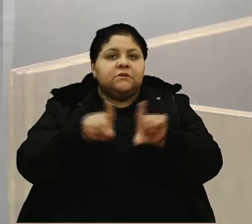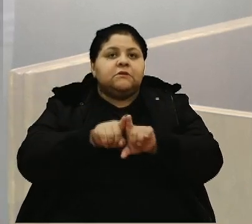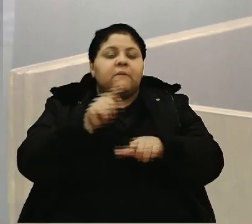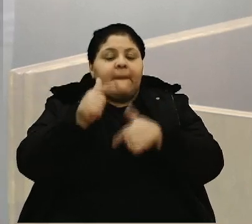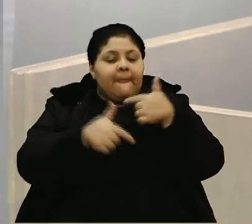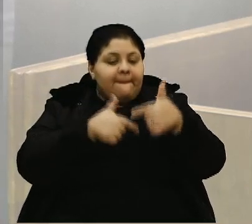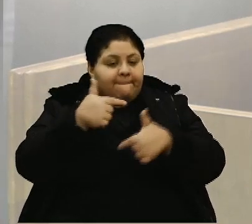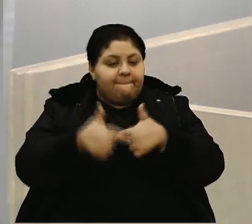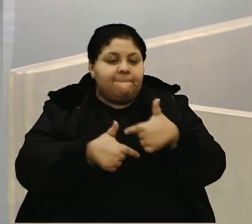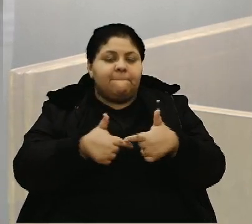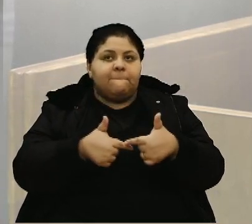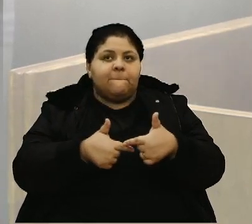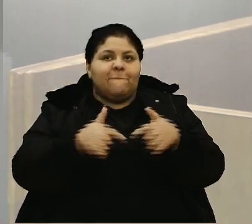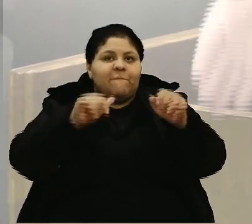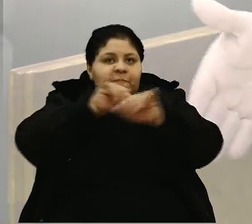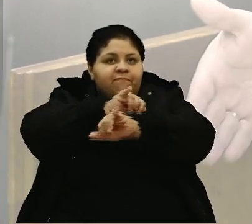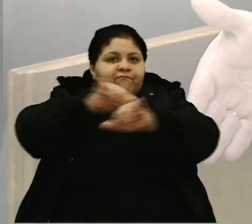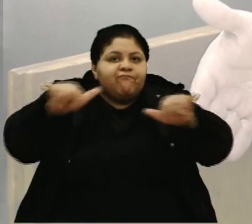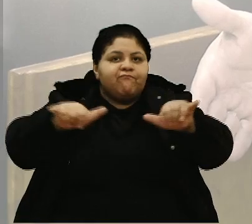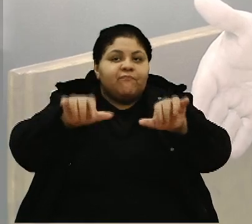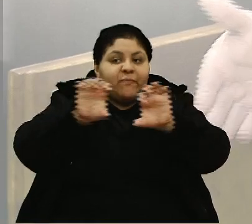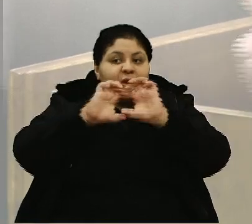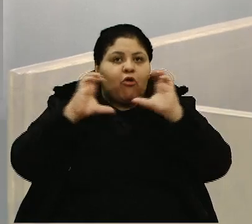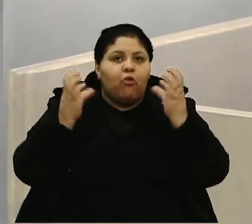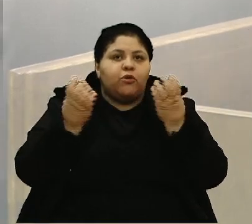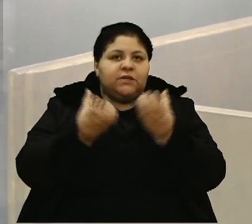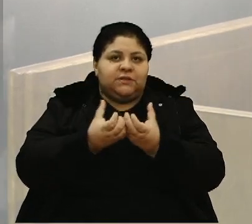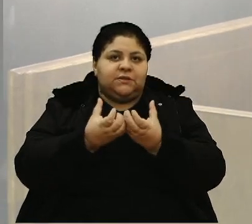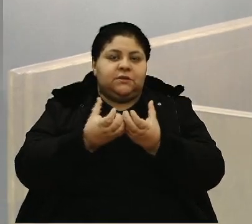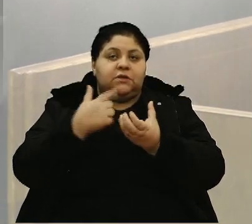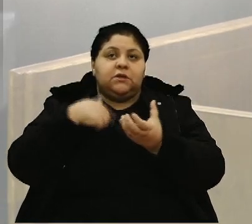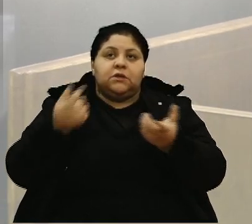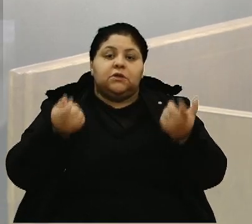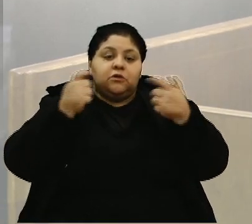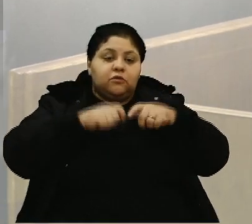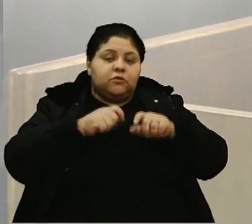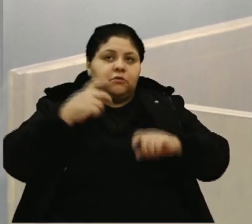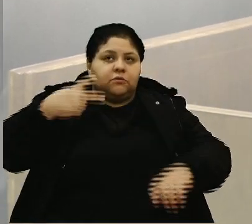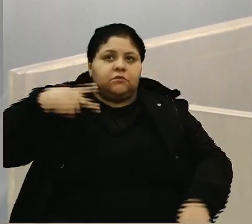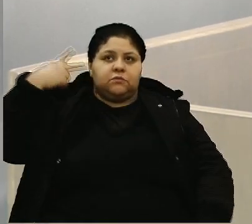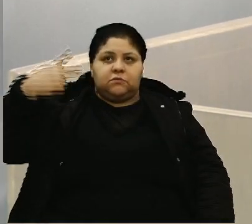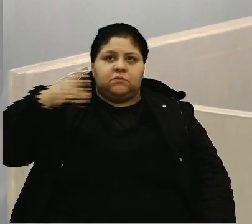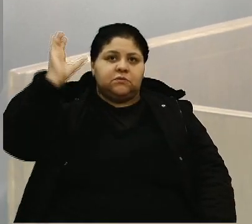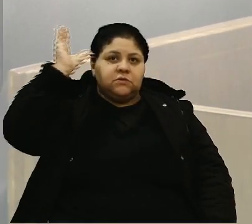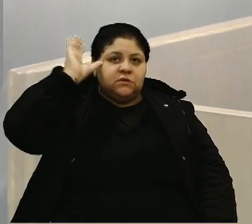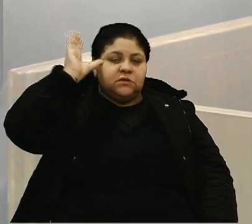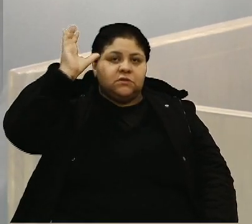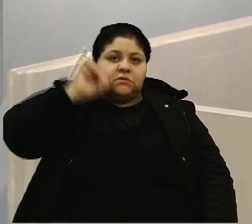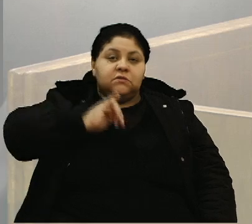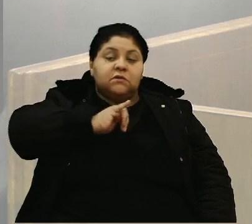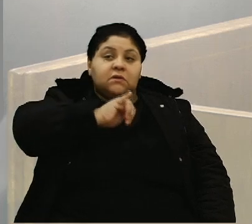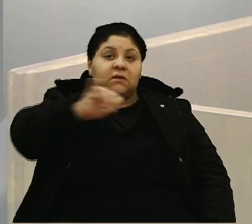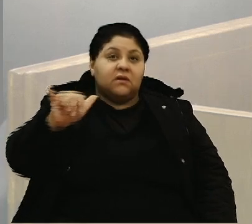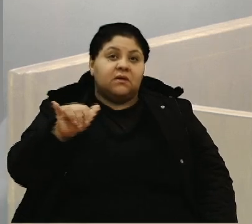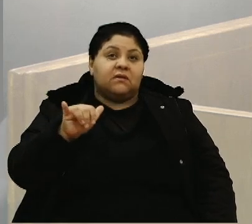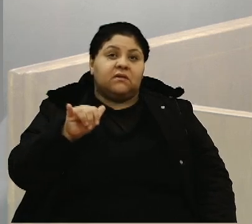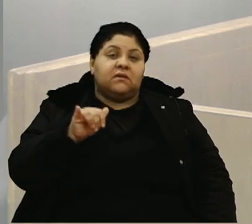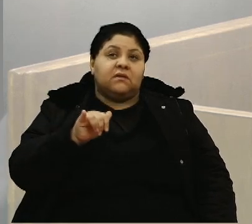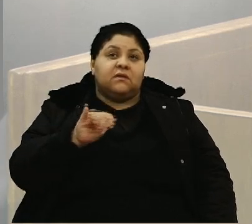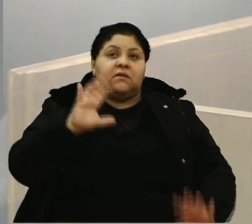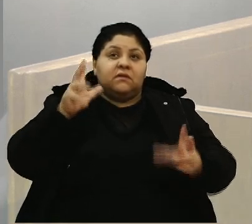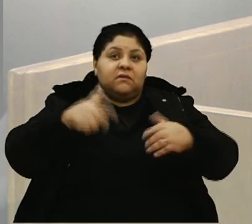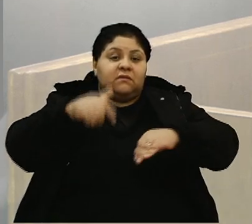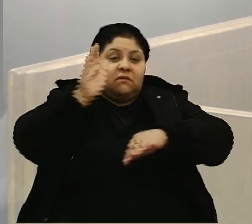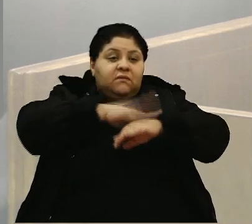muito para dar a informação para a comunidade. E eu preciso, vereador Cadore, informar o quanto